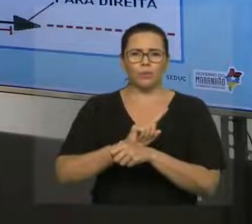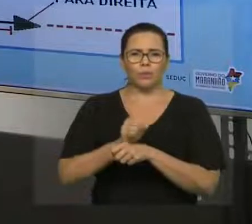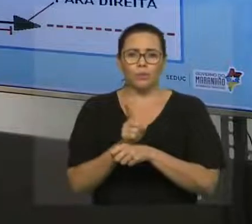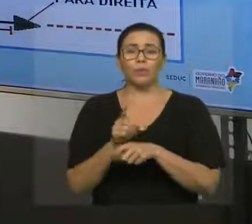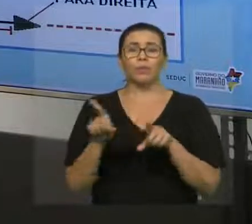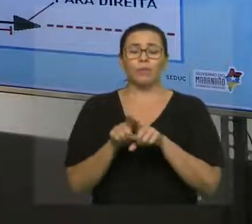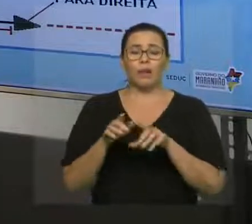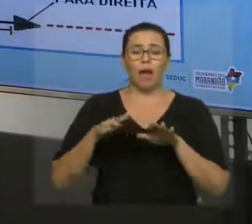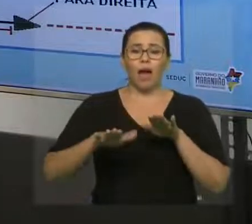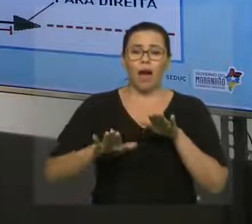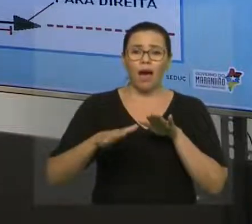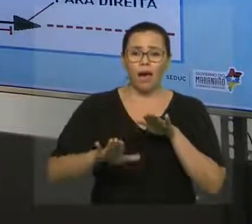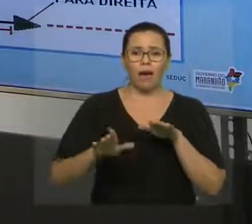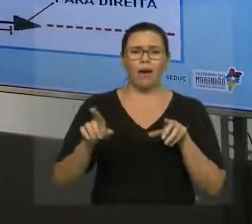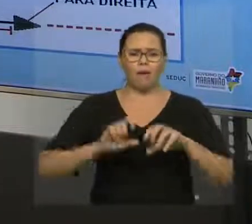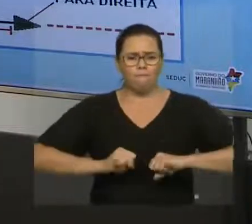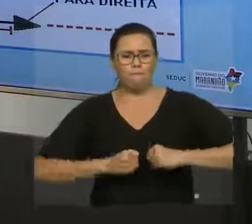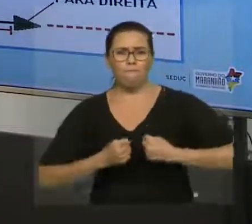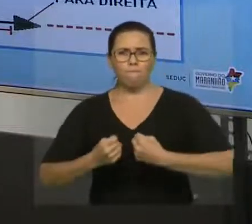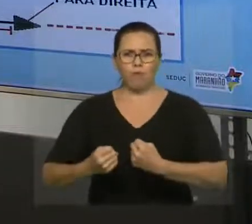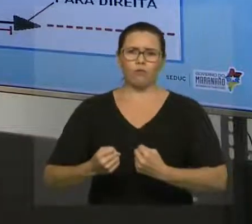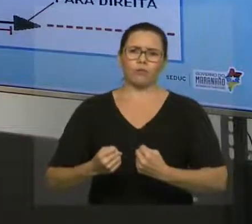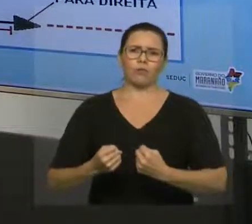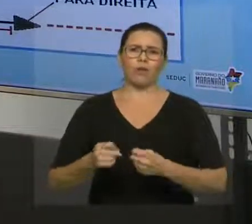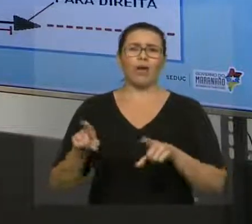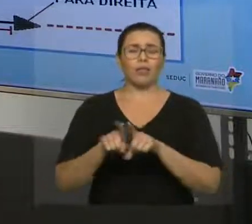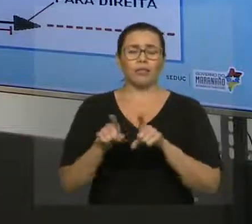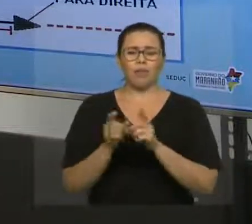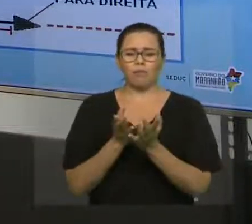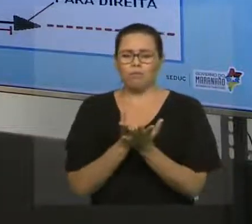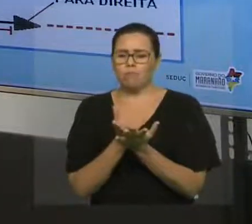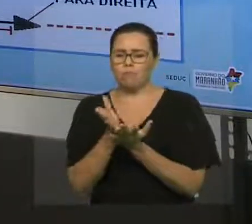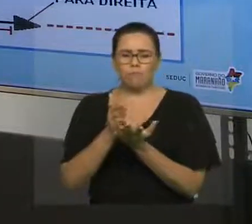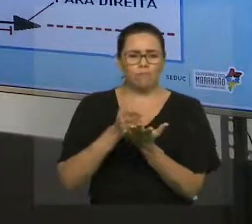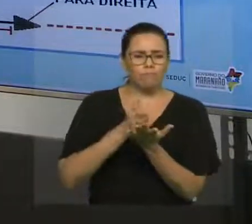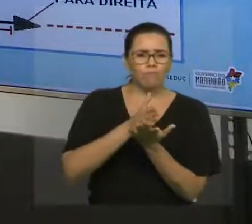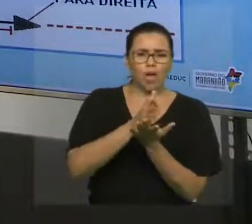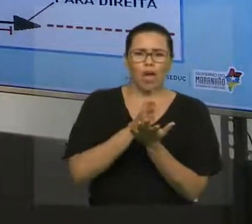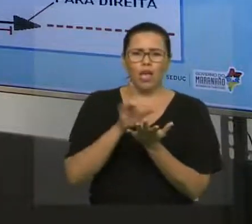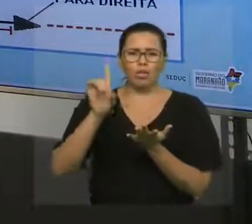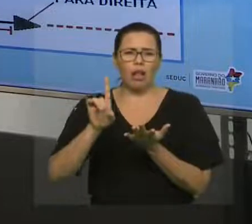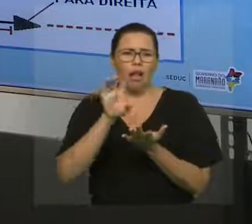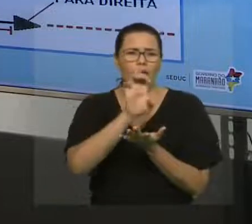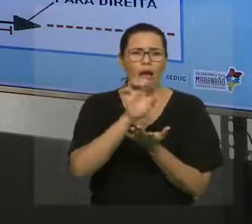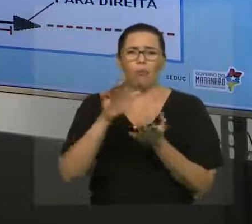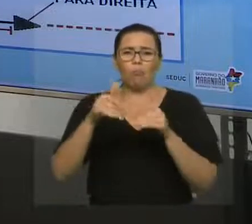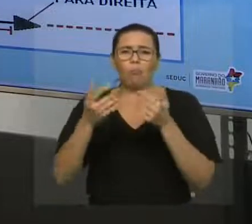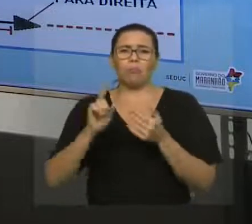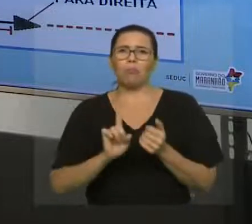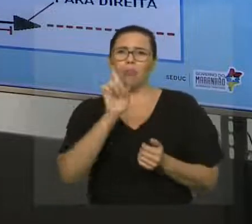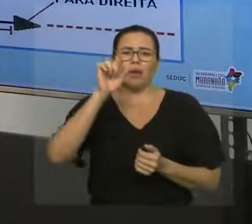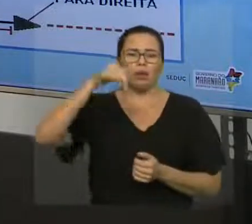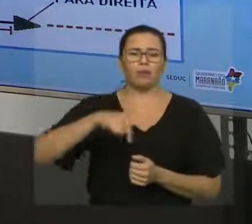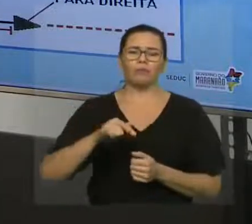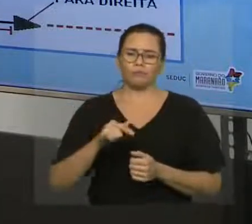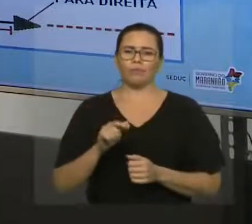parte de mecânica. Aí depois vocês vão trabalhar no final também impulso, mas para primeiro ano aí que eu vou fazer no final.